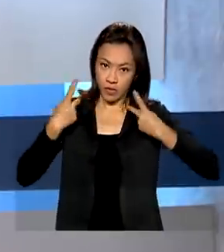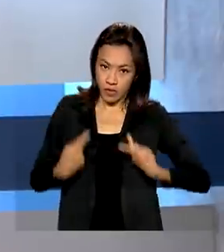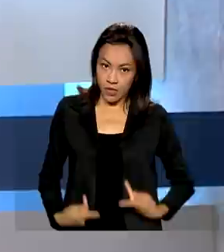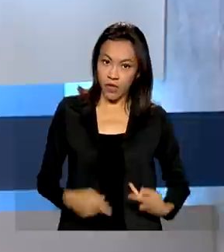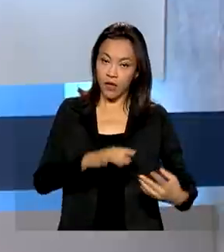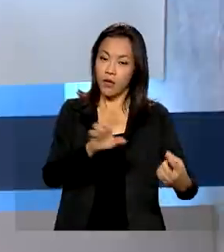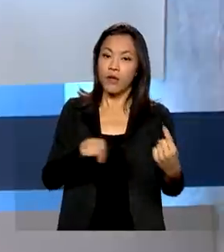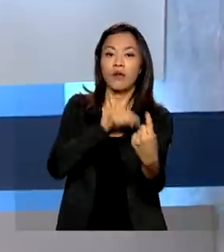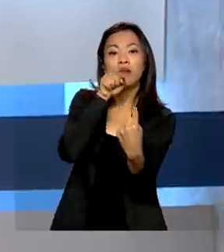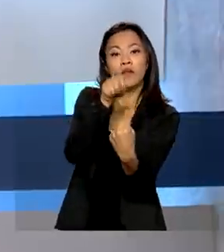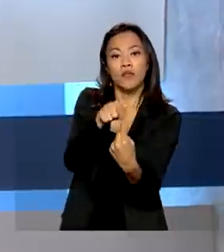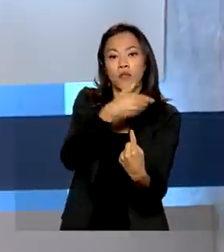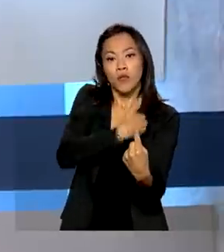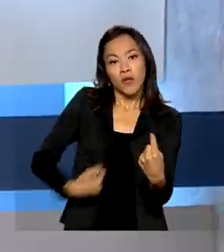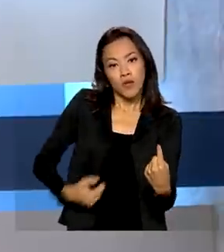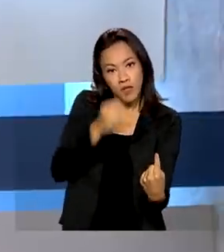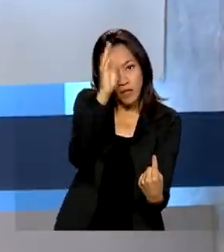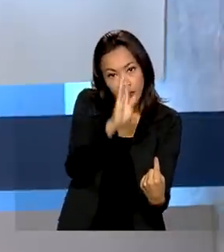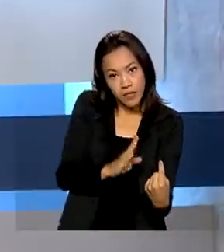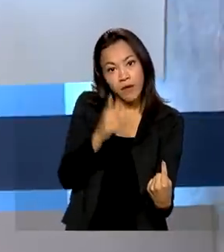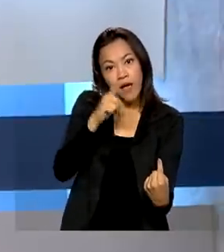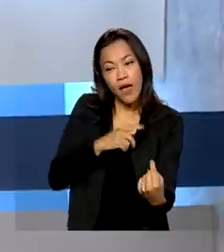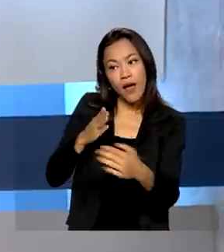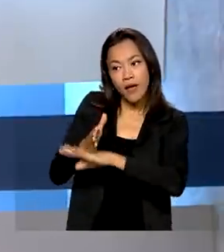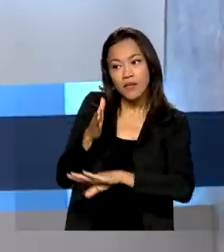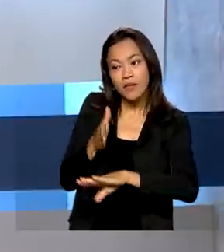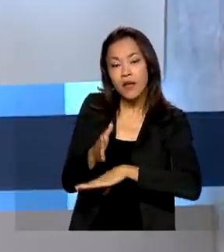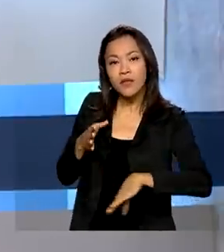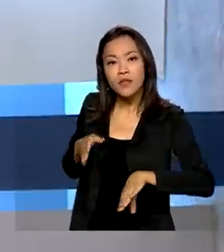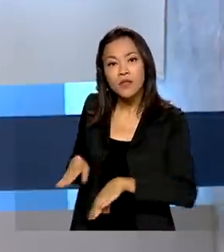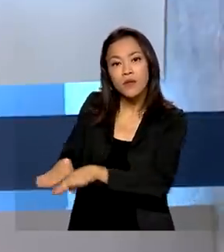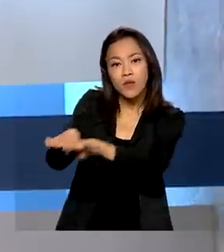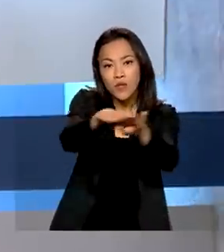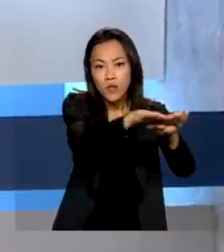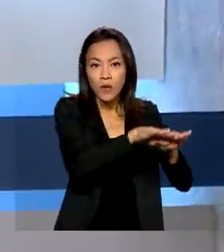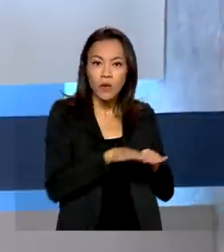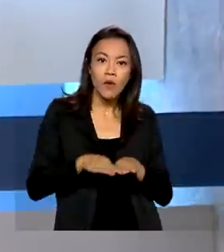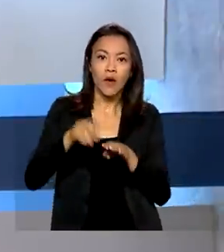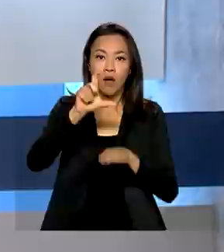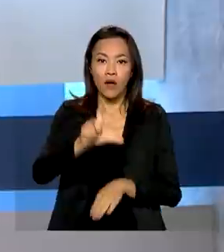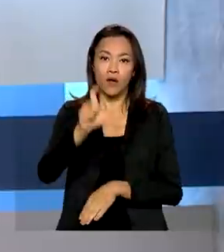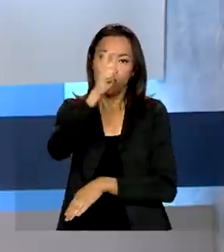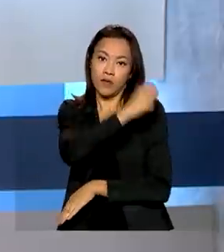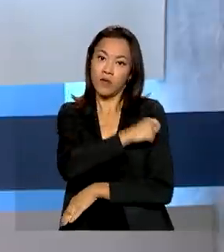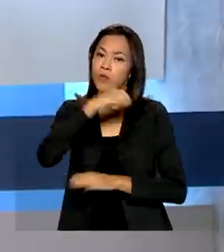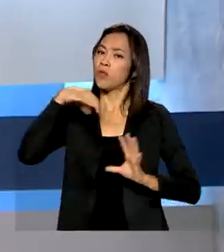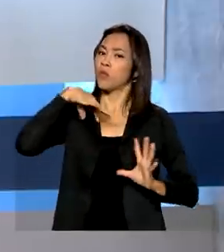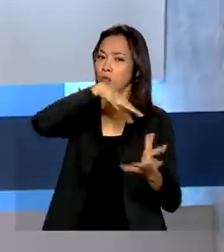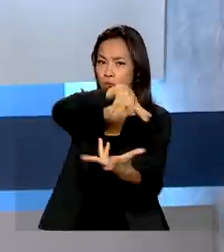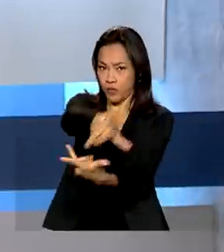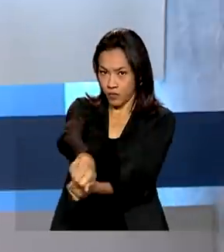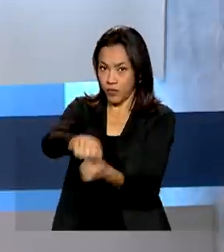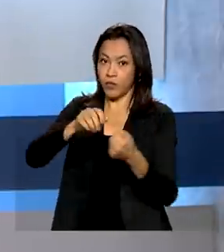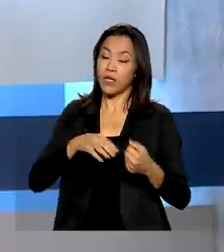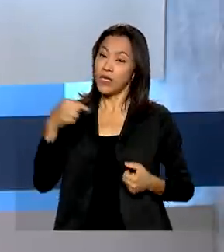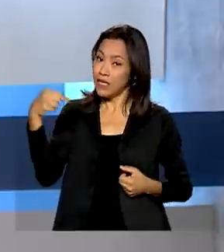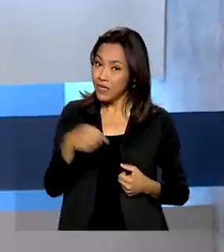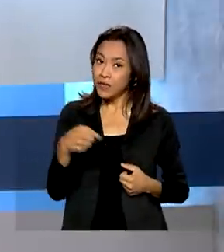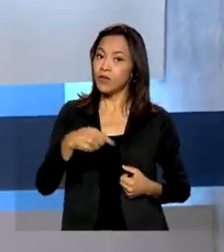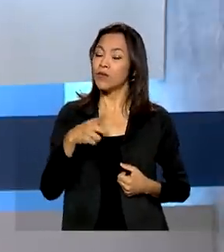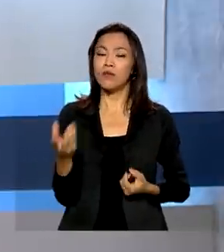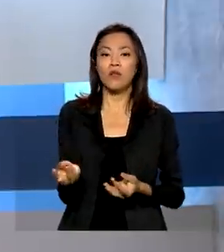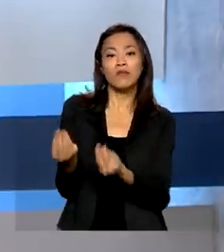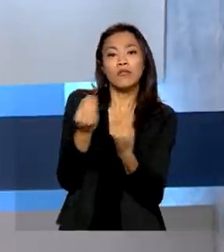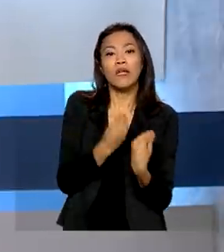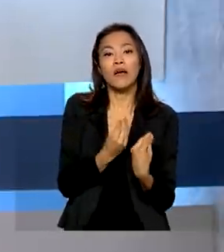brasileiro é promover o acesso igualitário aos imunizantes em todo o mundo. Essa doação não impacta na manutenção da